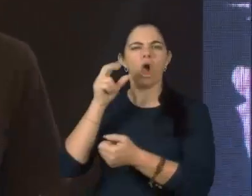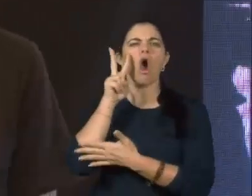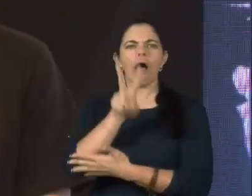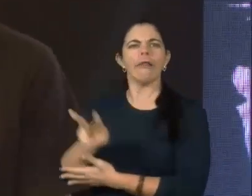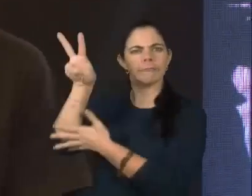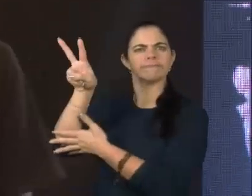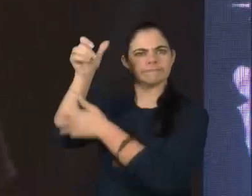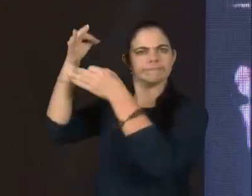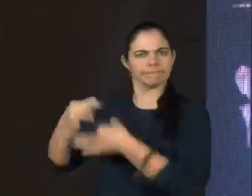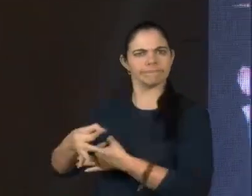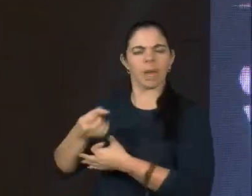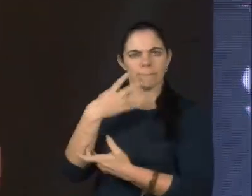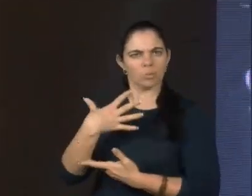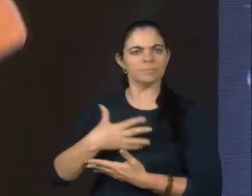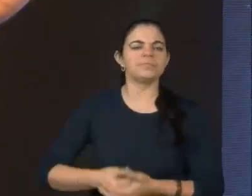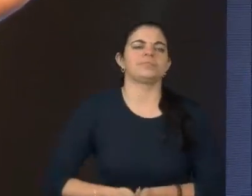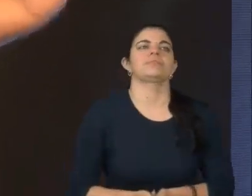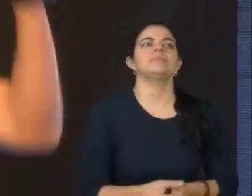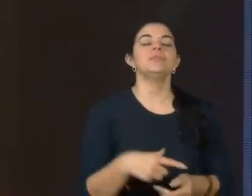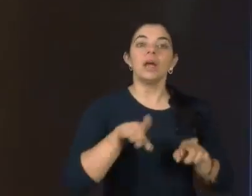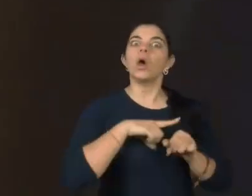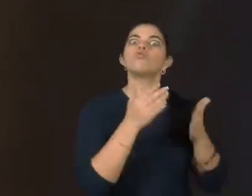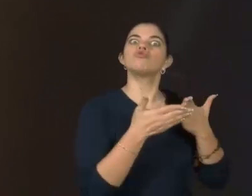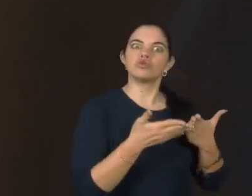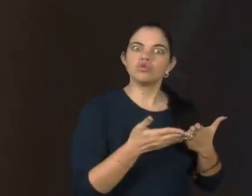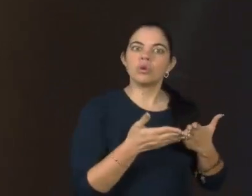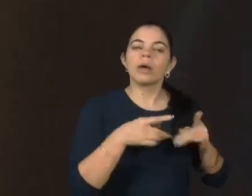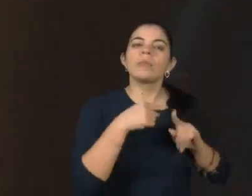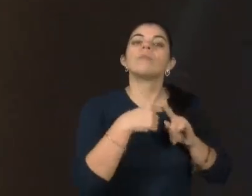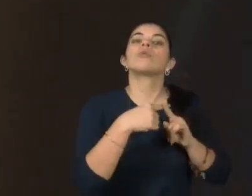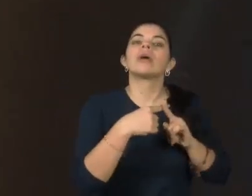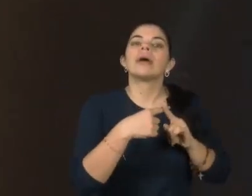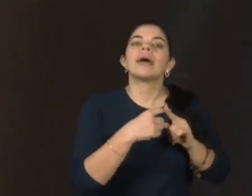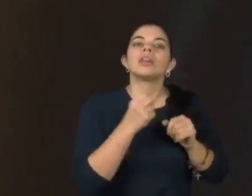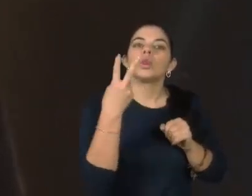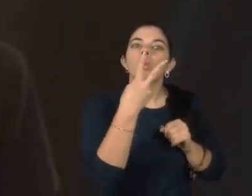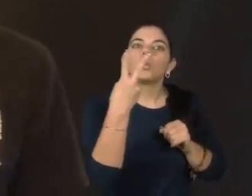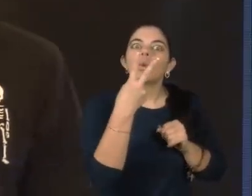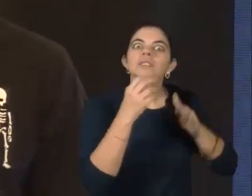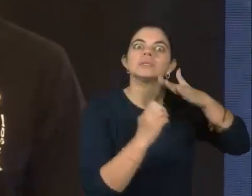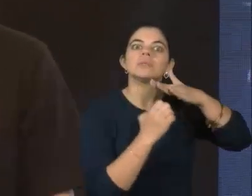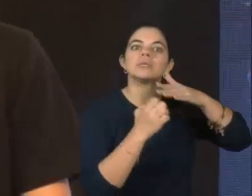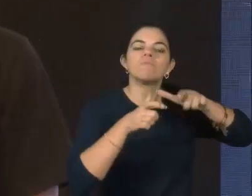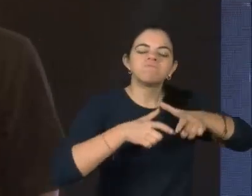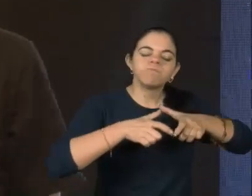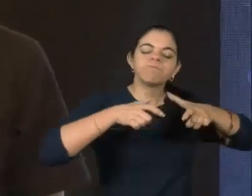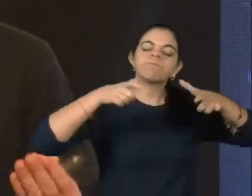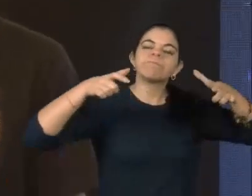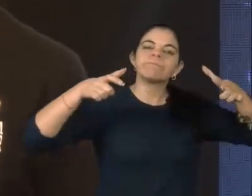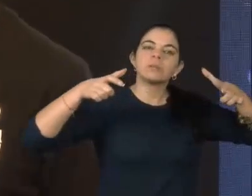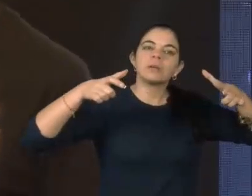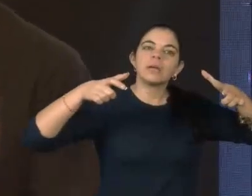uma olhadinha. Esse estudo foi feito com as duas maiores empresas que, na época,